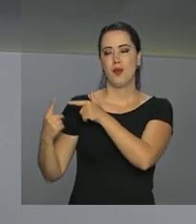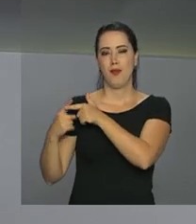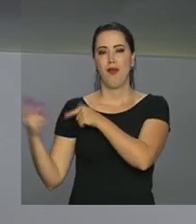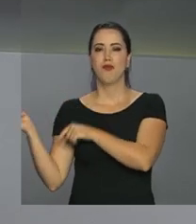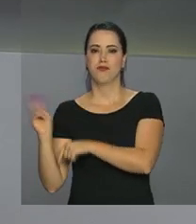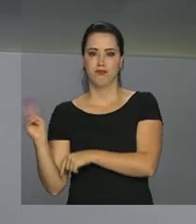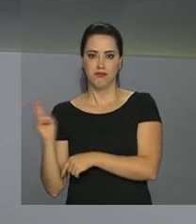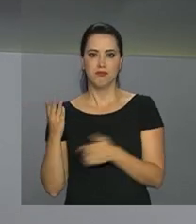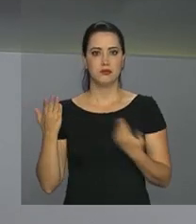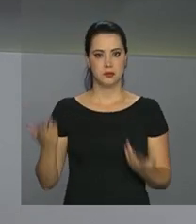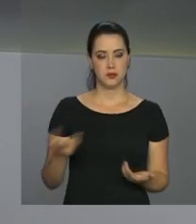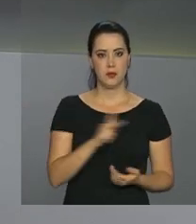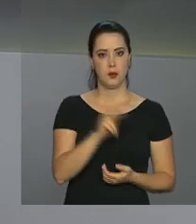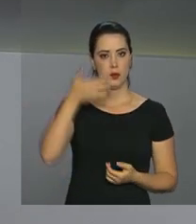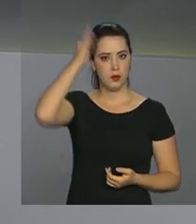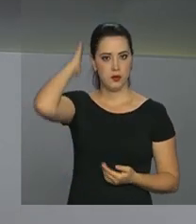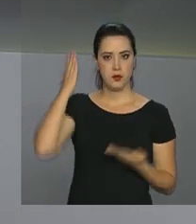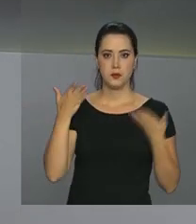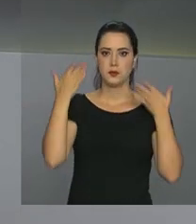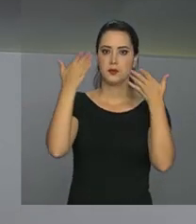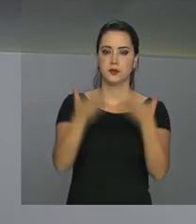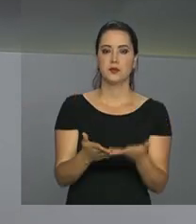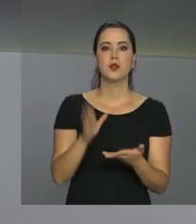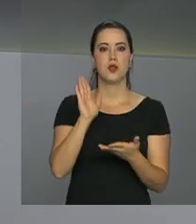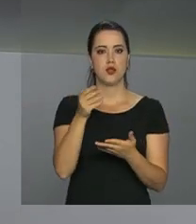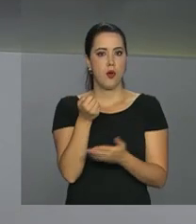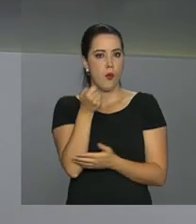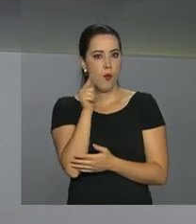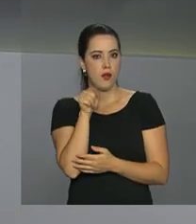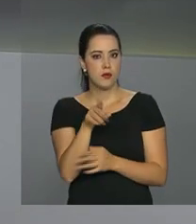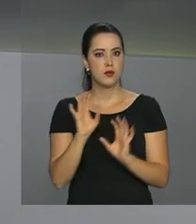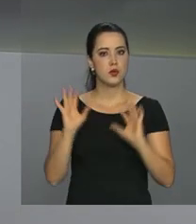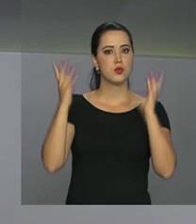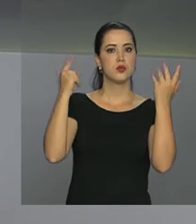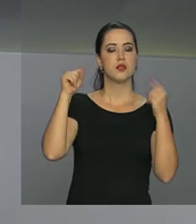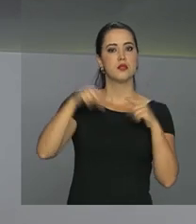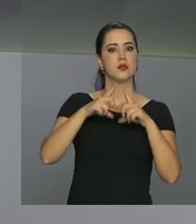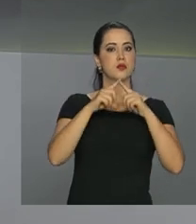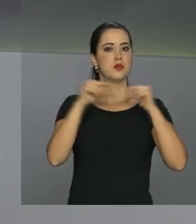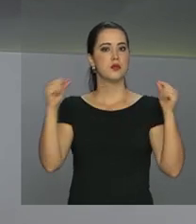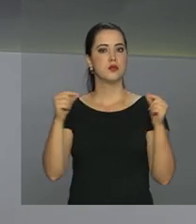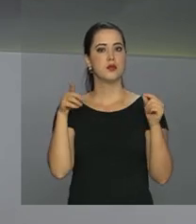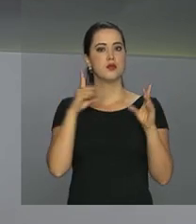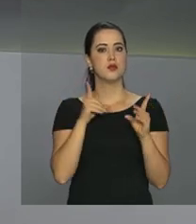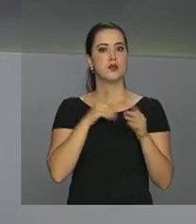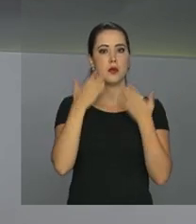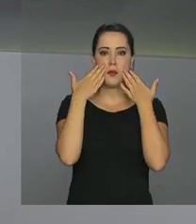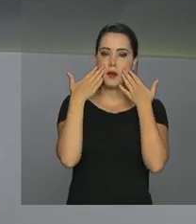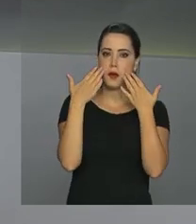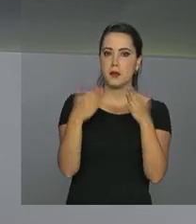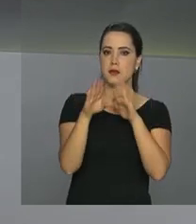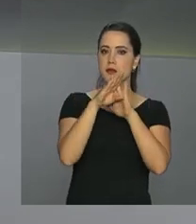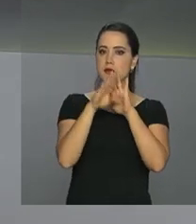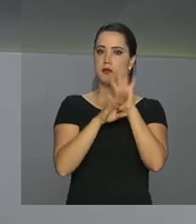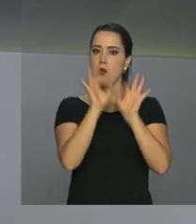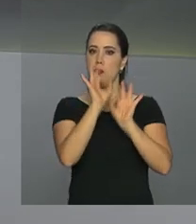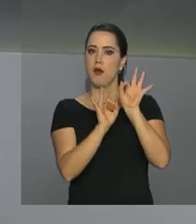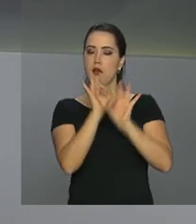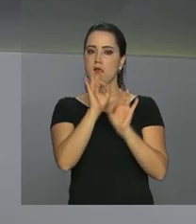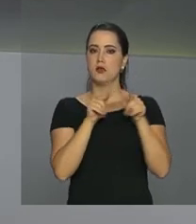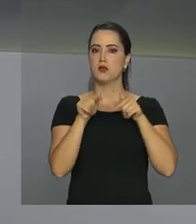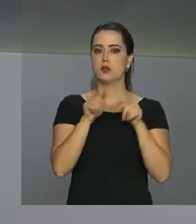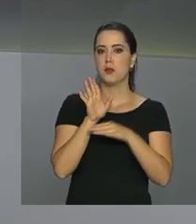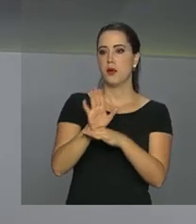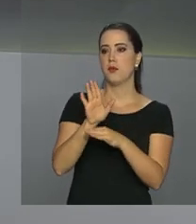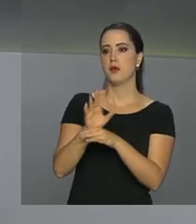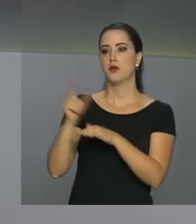no país vizinho. E o presidente Michel Temer vai participar daqui a pouco de uma cerimônia aqui em Brasília que vai apresentar esse plano de trabalho para